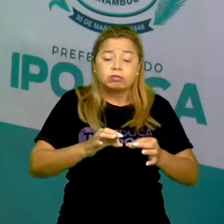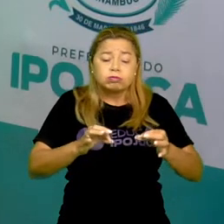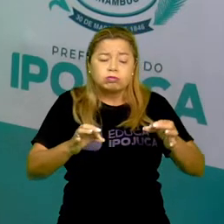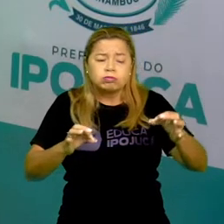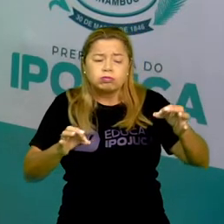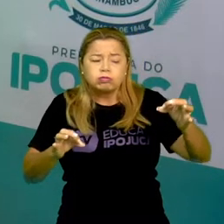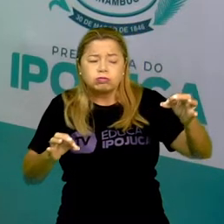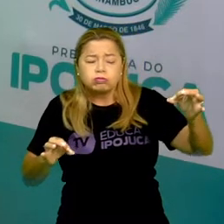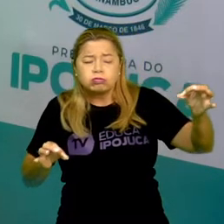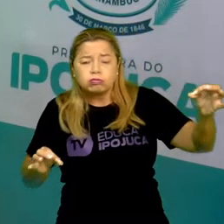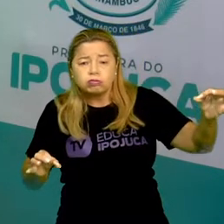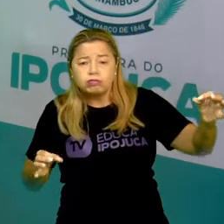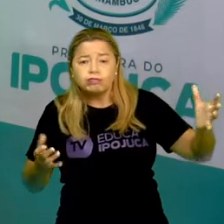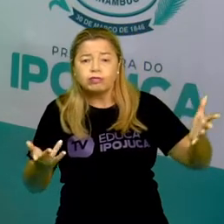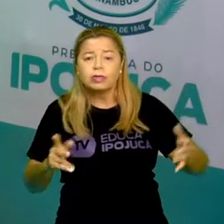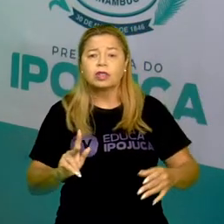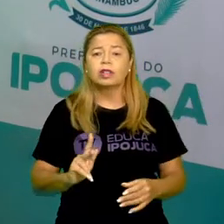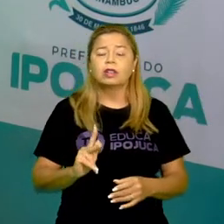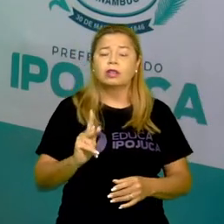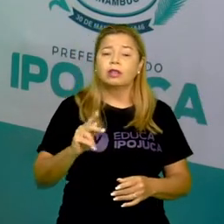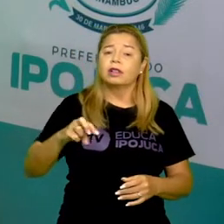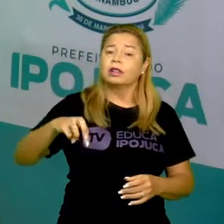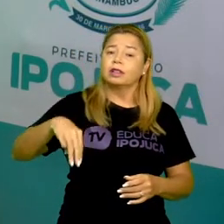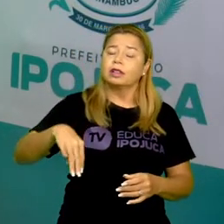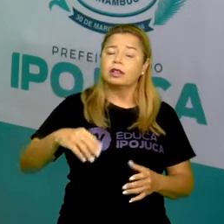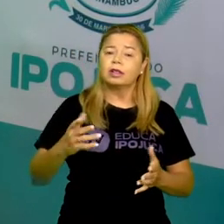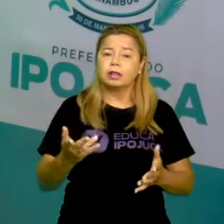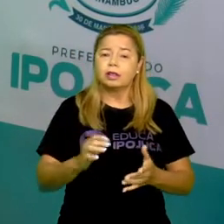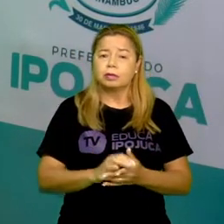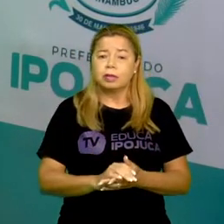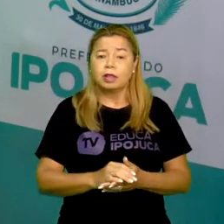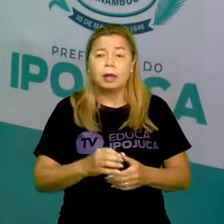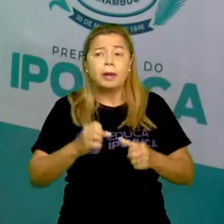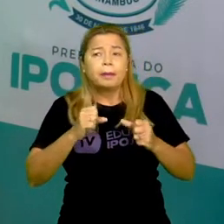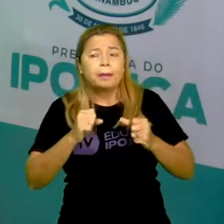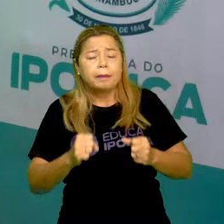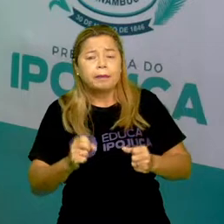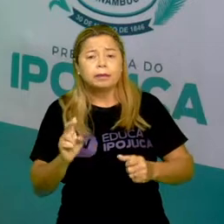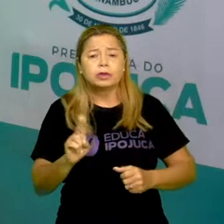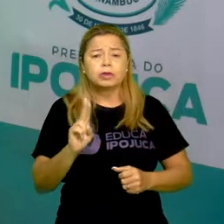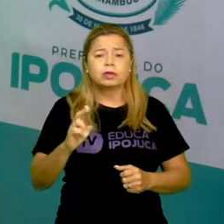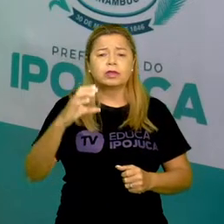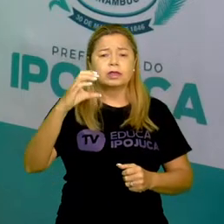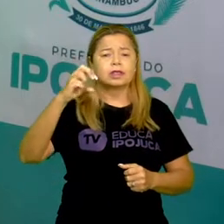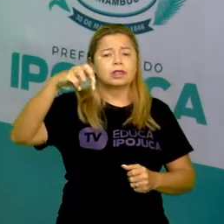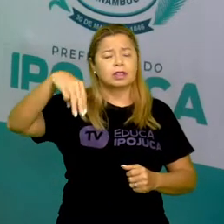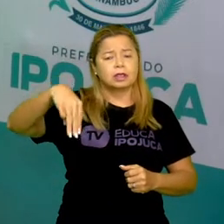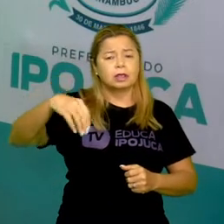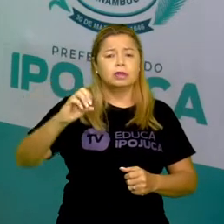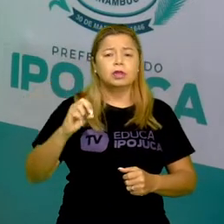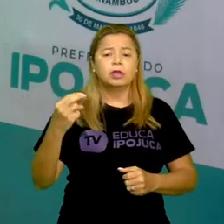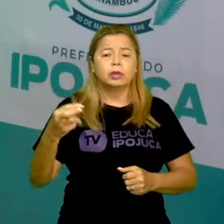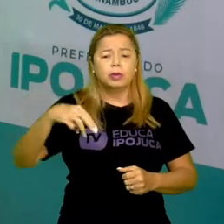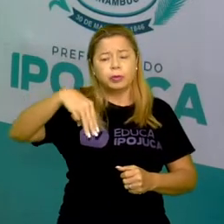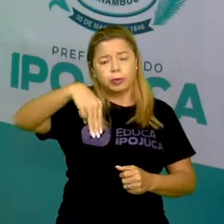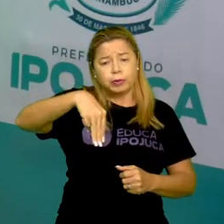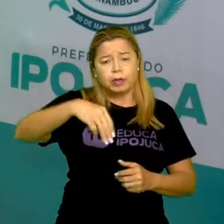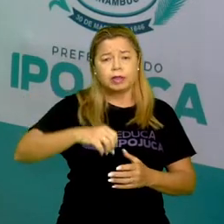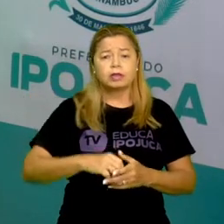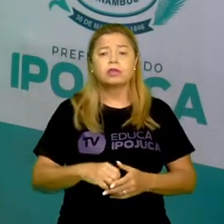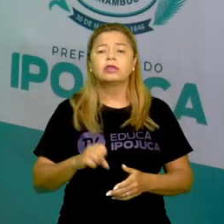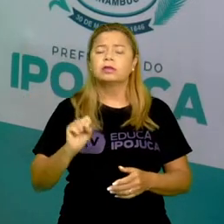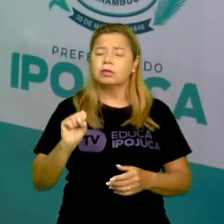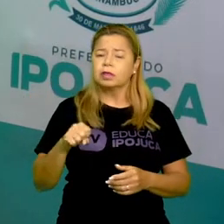Pois é. Poderíamos usar centímetros ou metros? Sim. Mas são medidas,